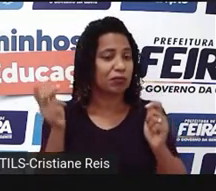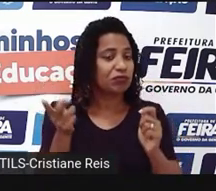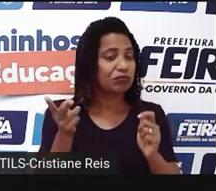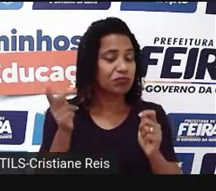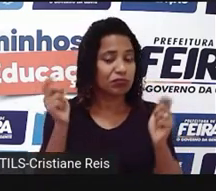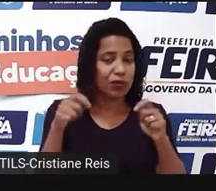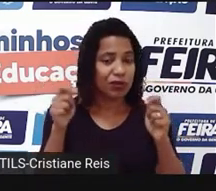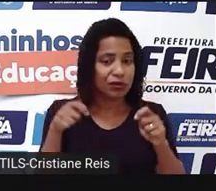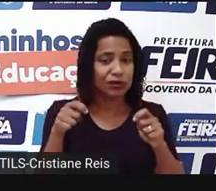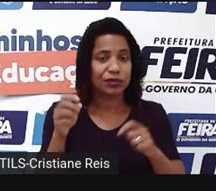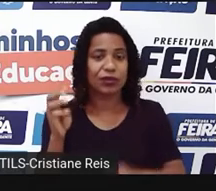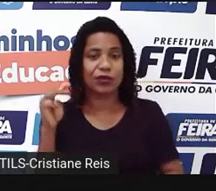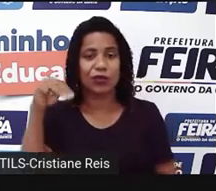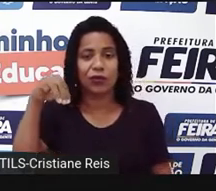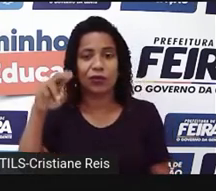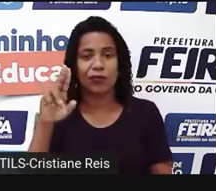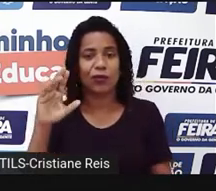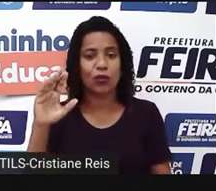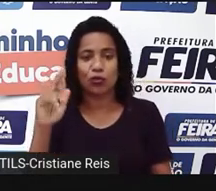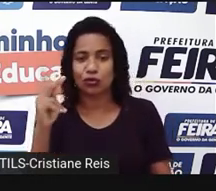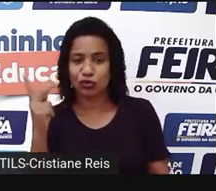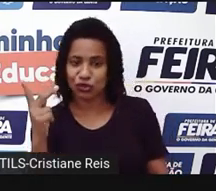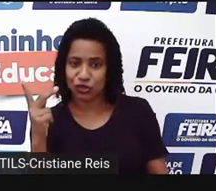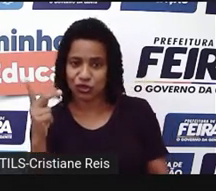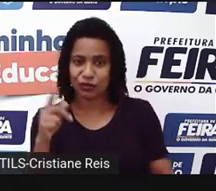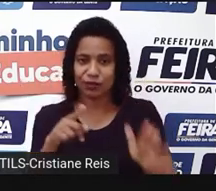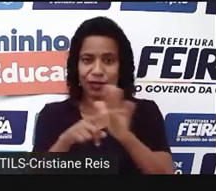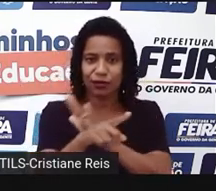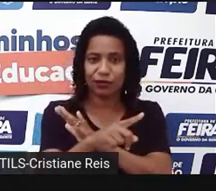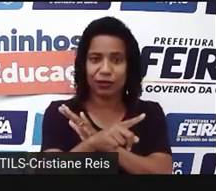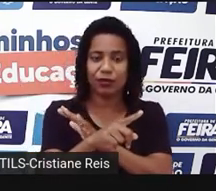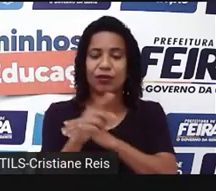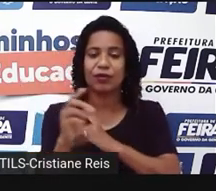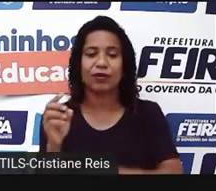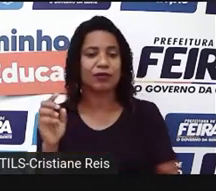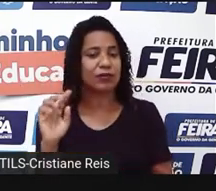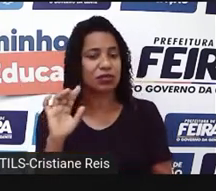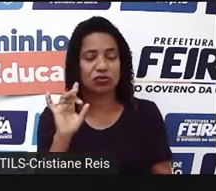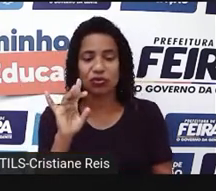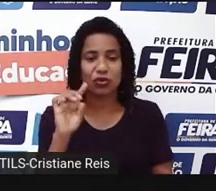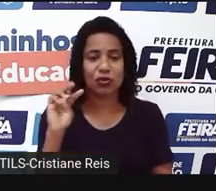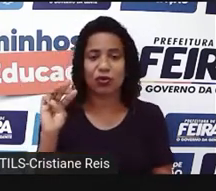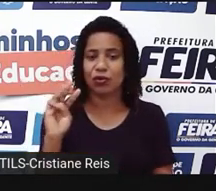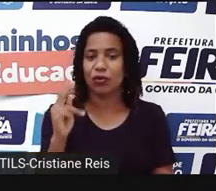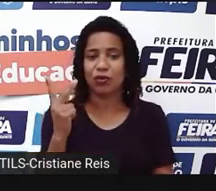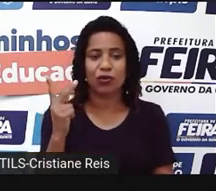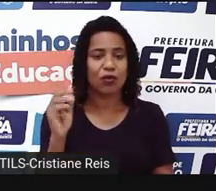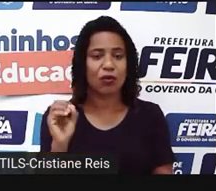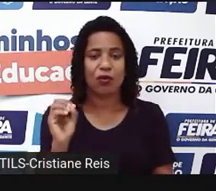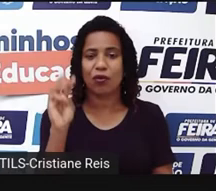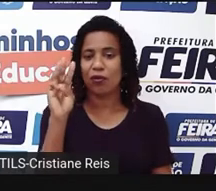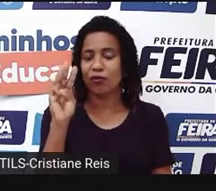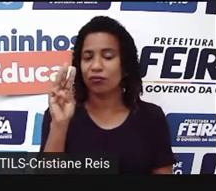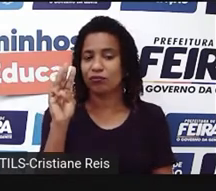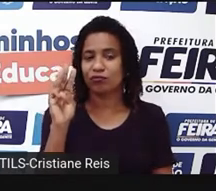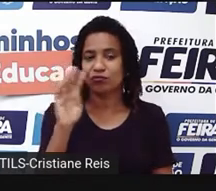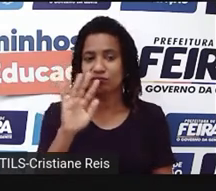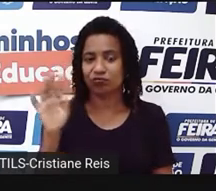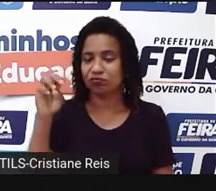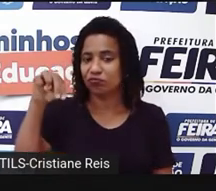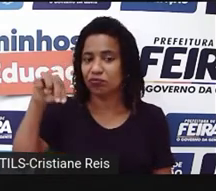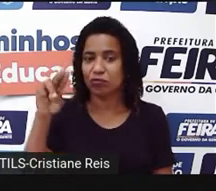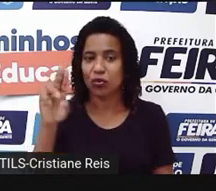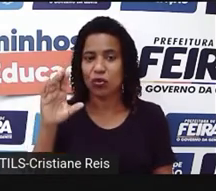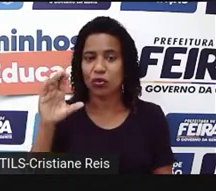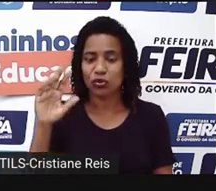much, para fazer perguntas, quanto apenas a expressão much, que você